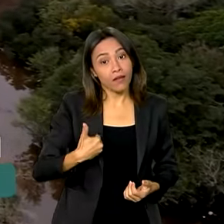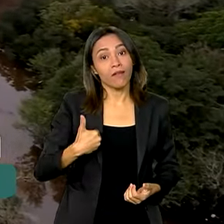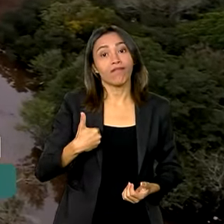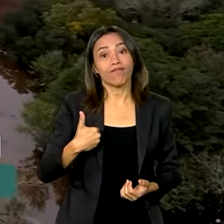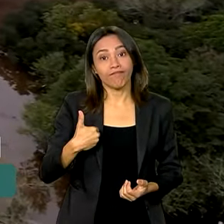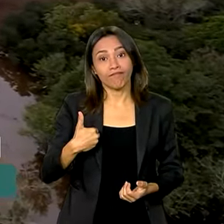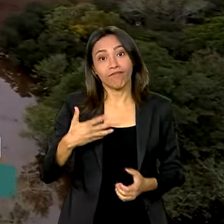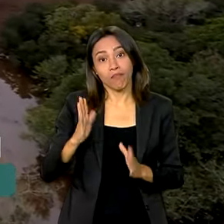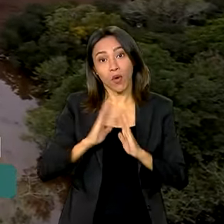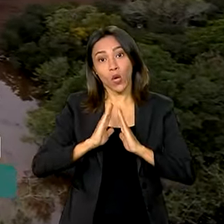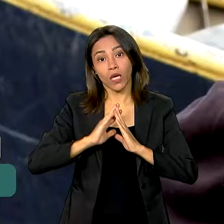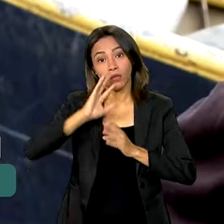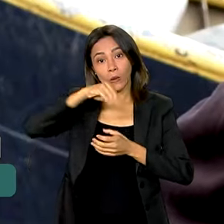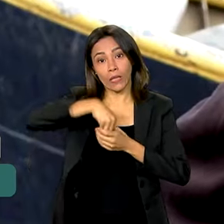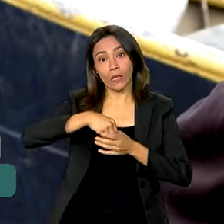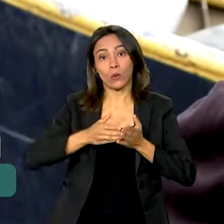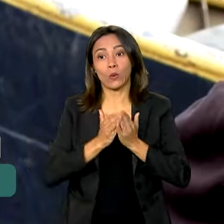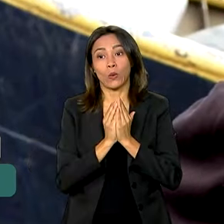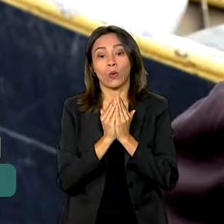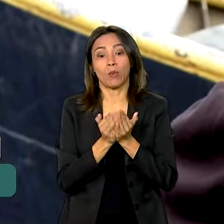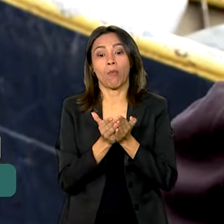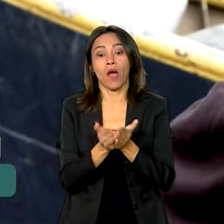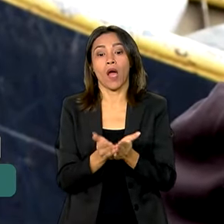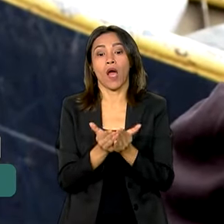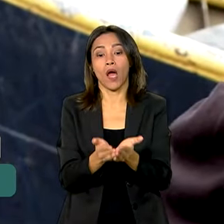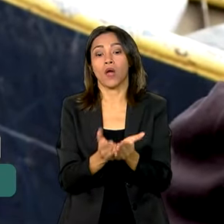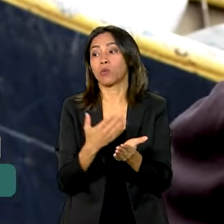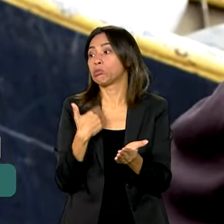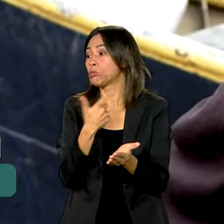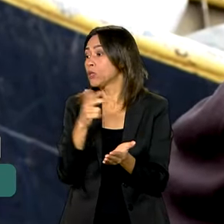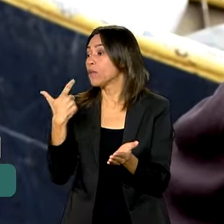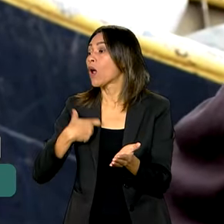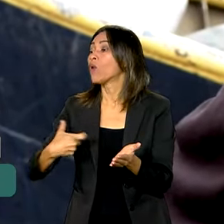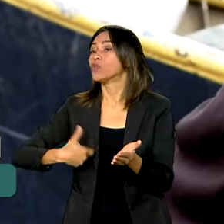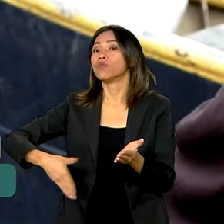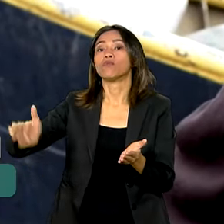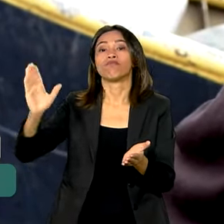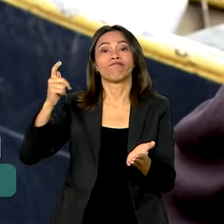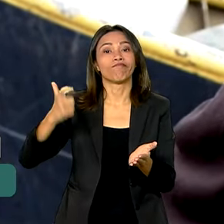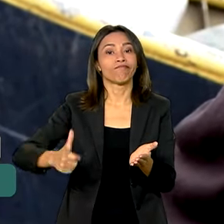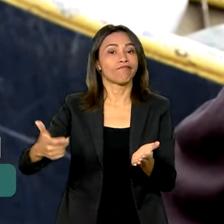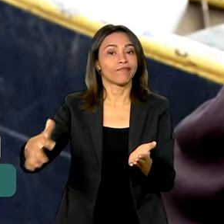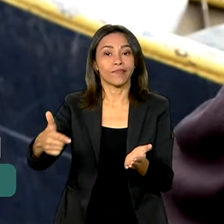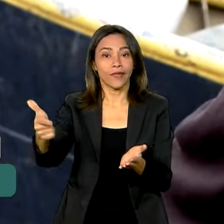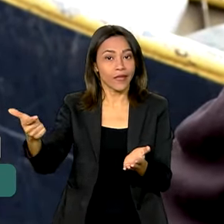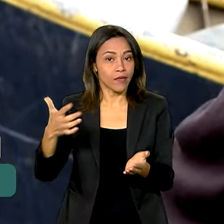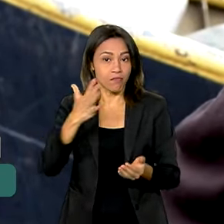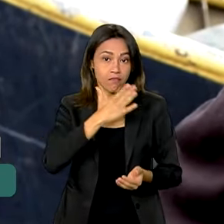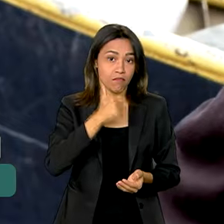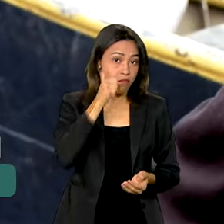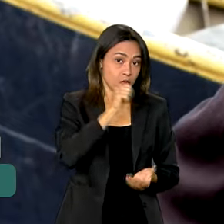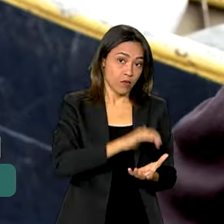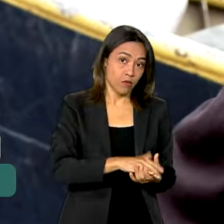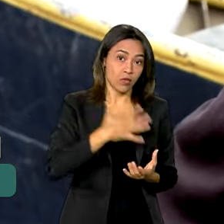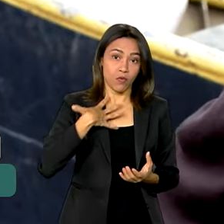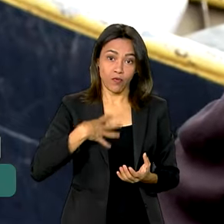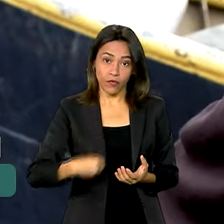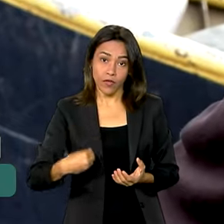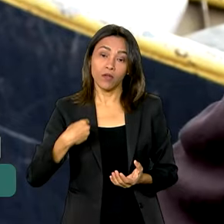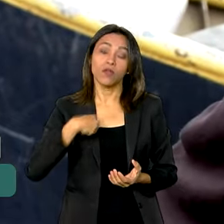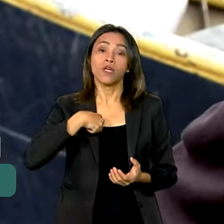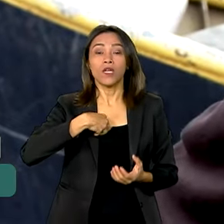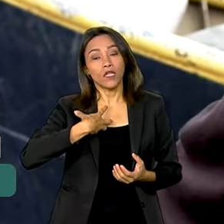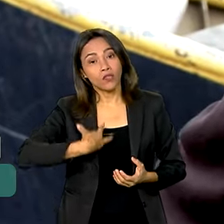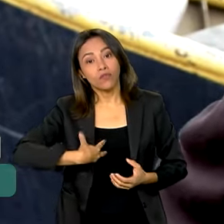morando no barco, porque no momento não tem para onde eu ir. E a minha esposa e o meu filho estão hospedados em Porto